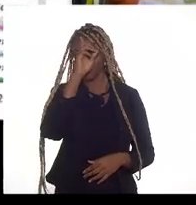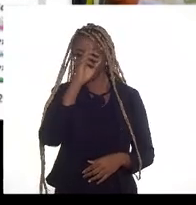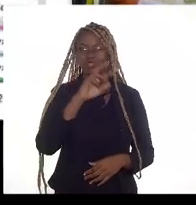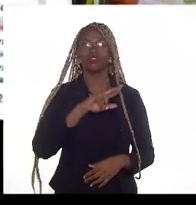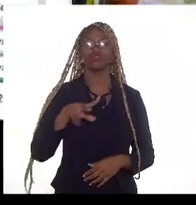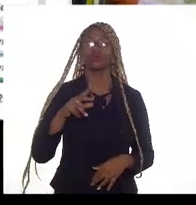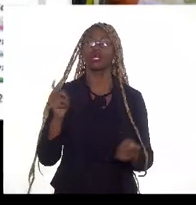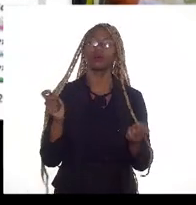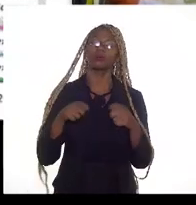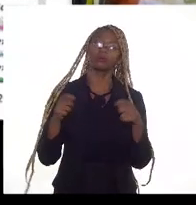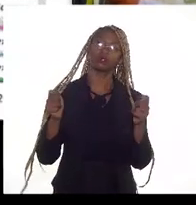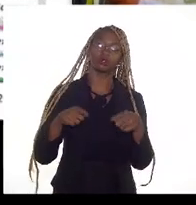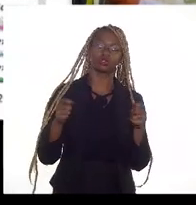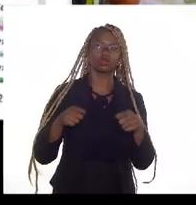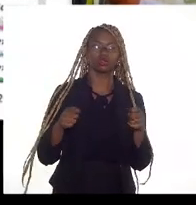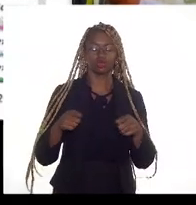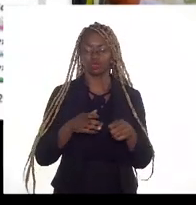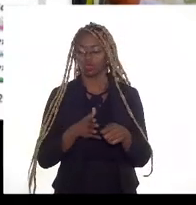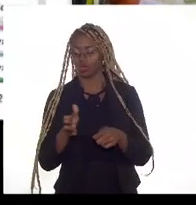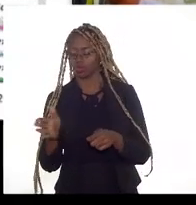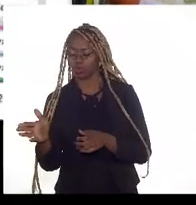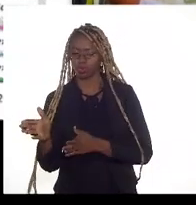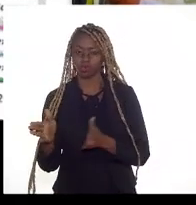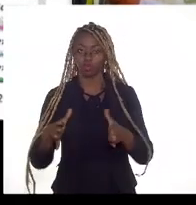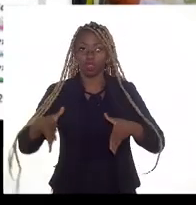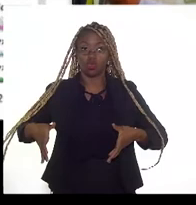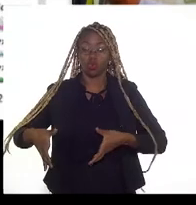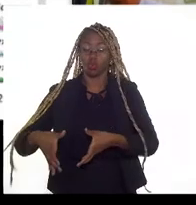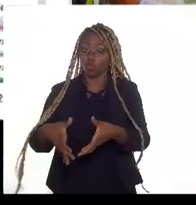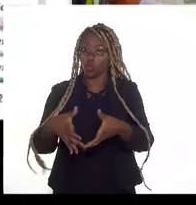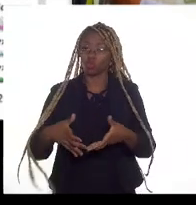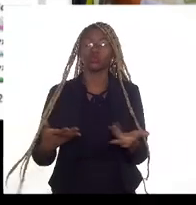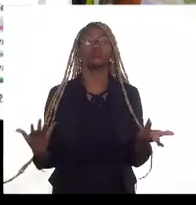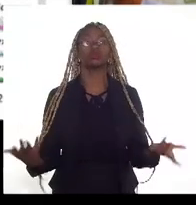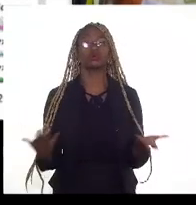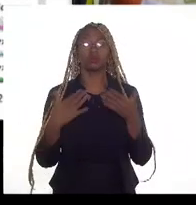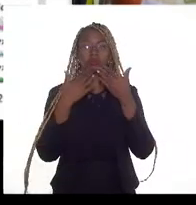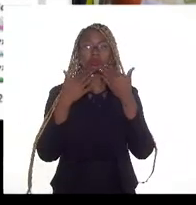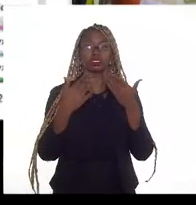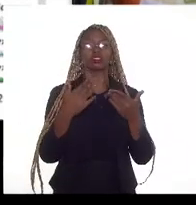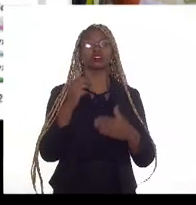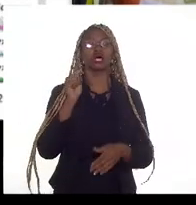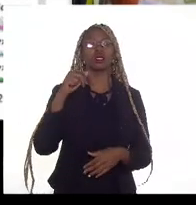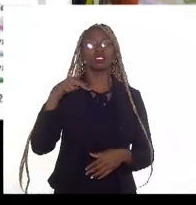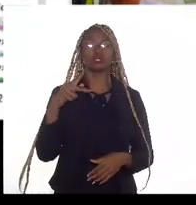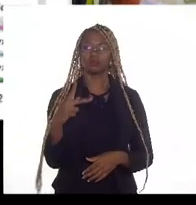desses dois dutos. Na apresentação da MP,